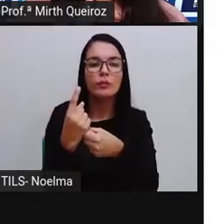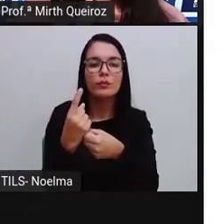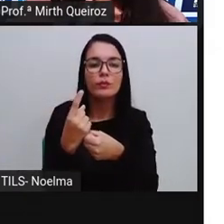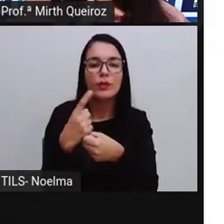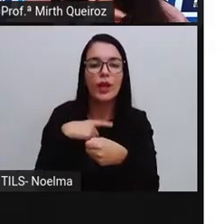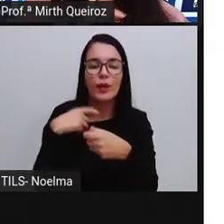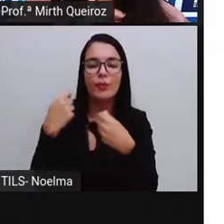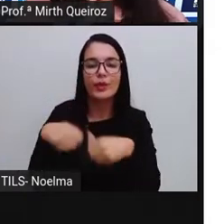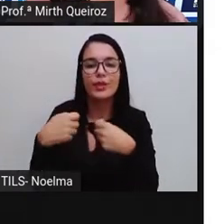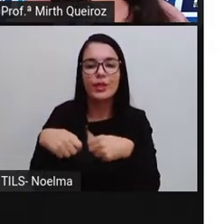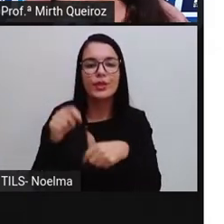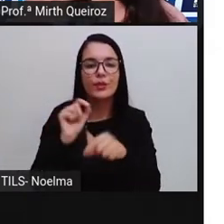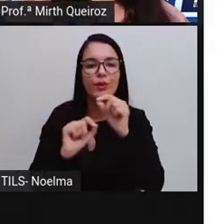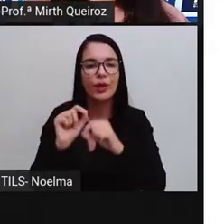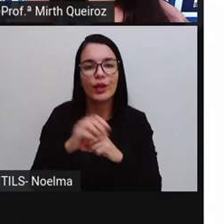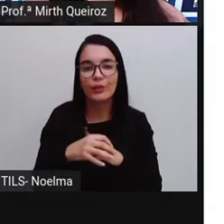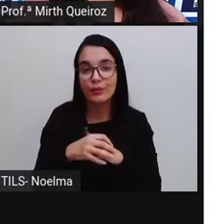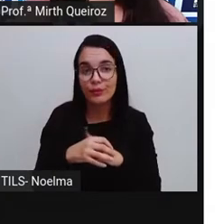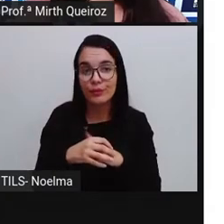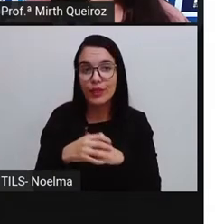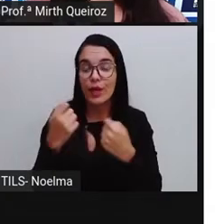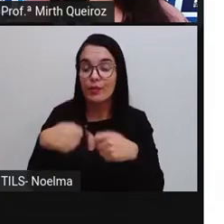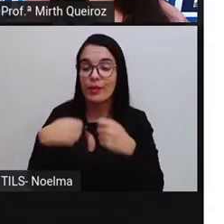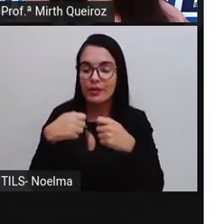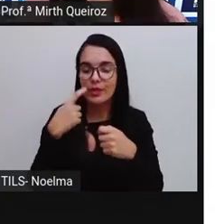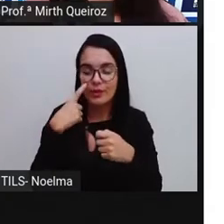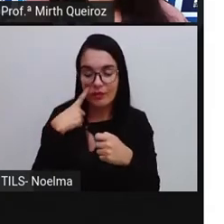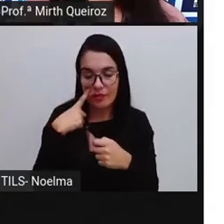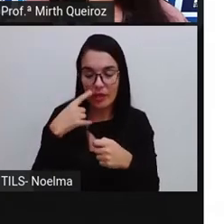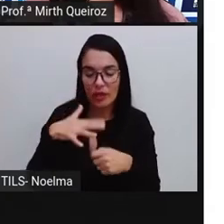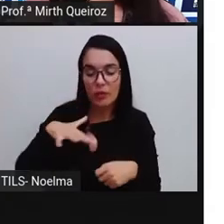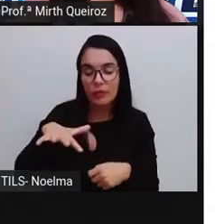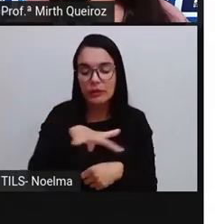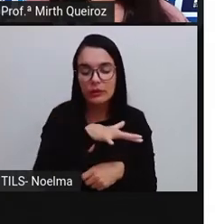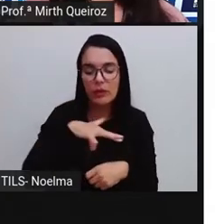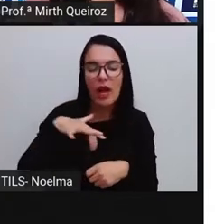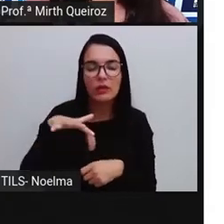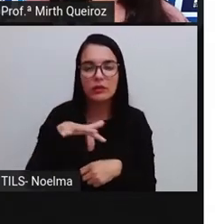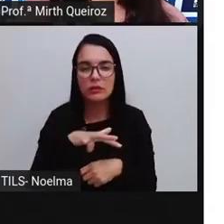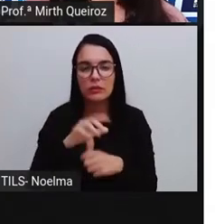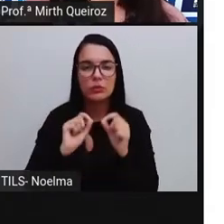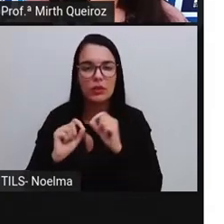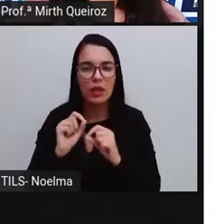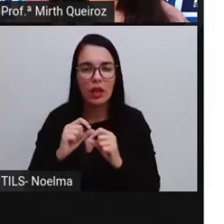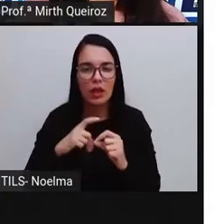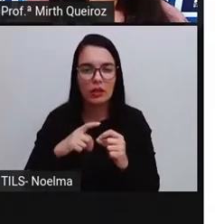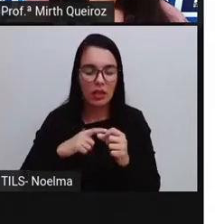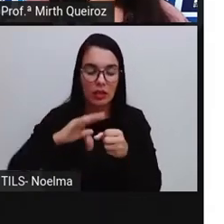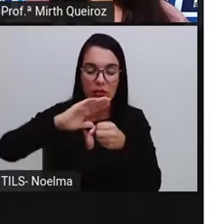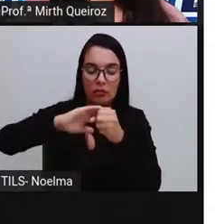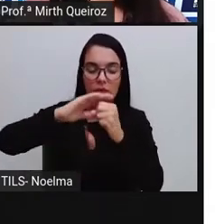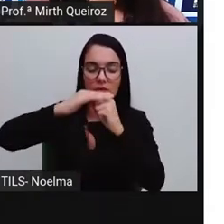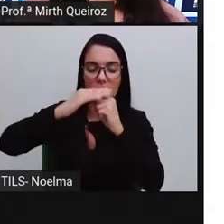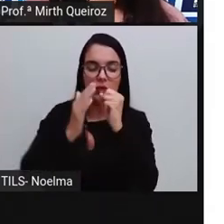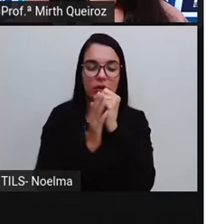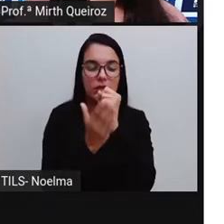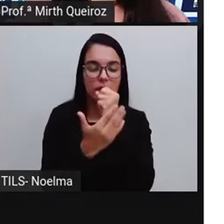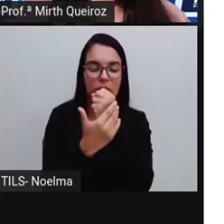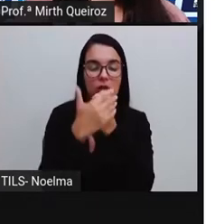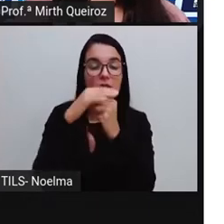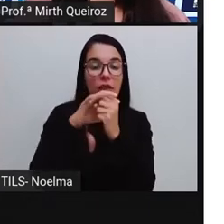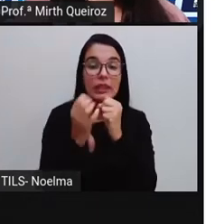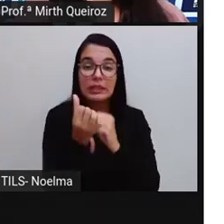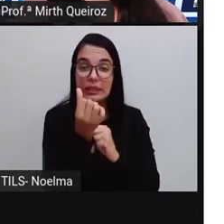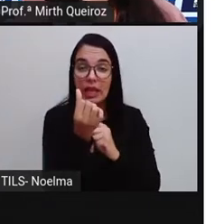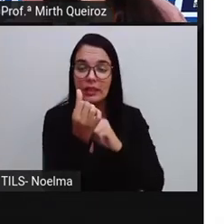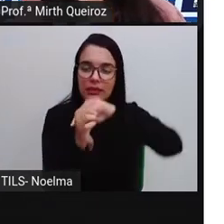o que eu preciso? Eu preciso analisar o espaço amostral. E o dado tem quantas faces? Seis faces. Então,